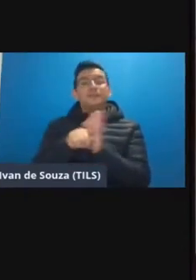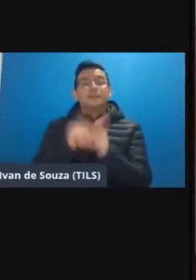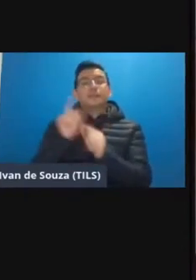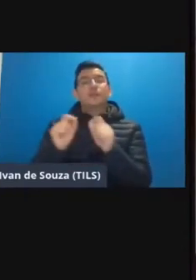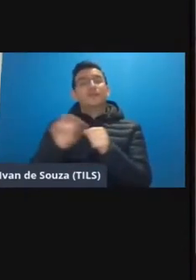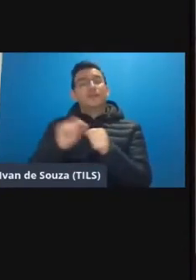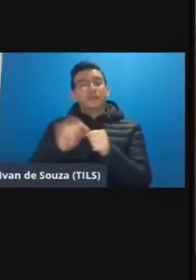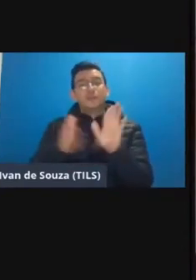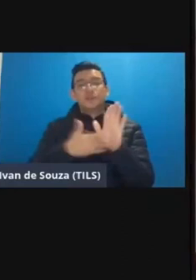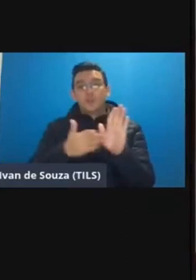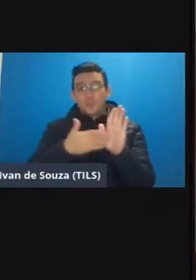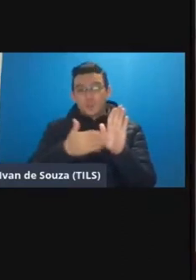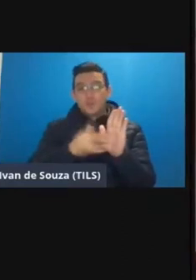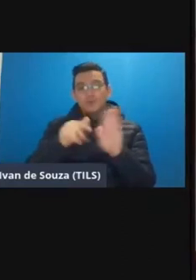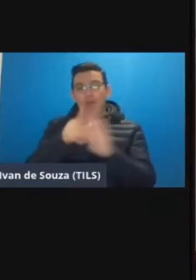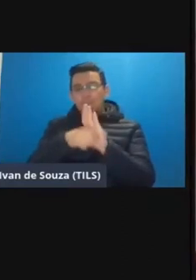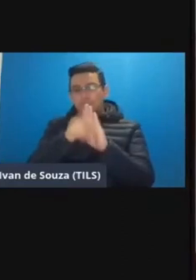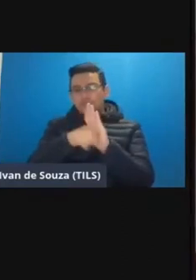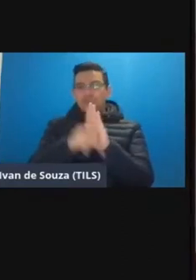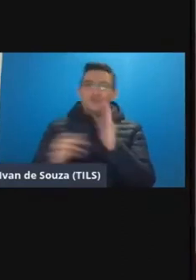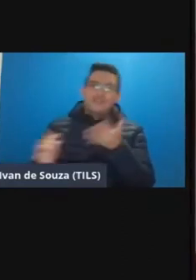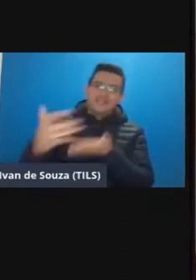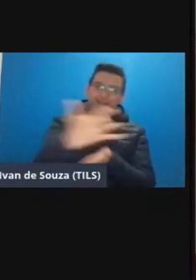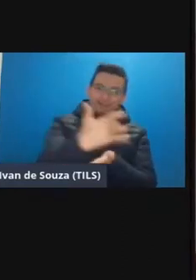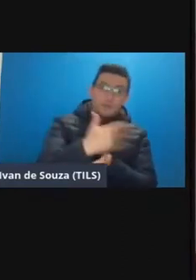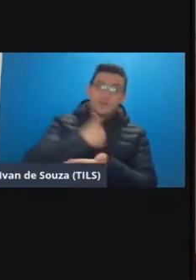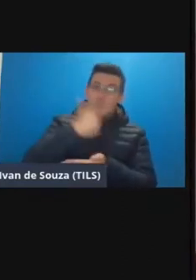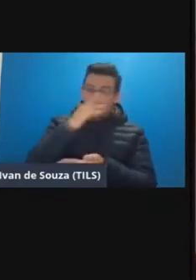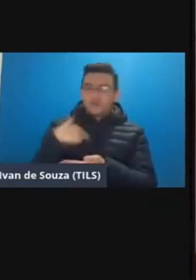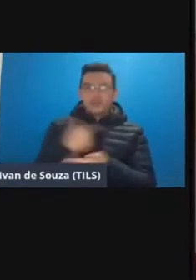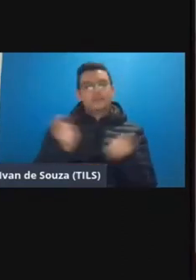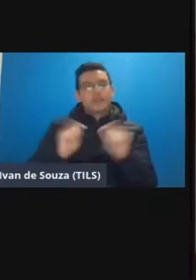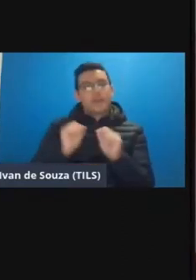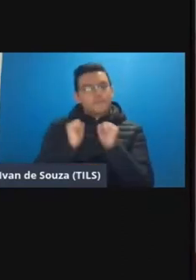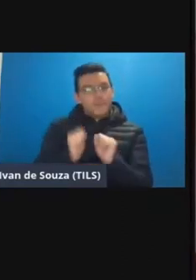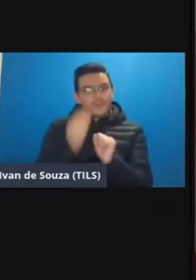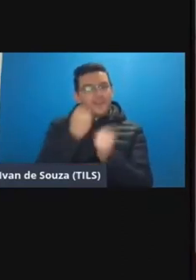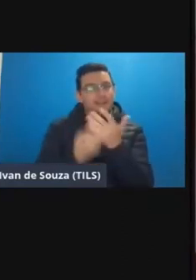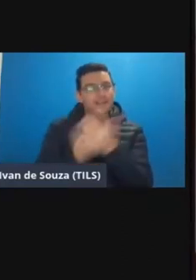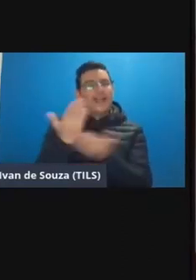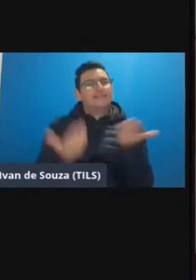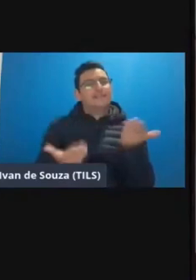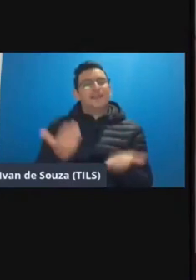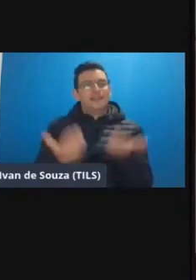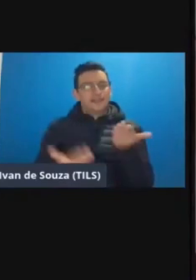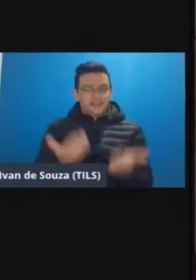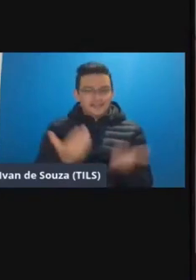que fazemos e propomos como projeto de extensão então eu acho que a gente pode tentar criar essa balança né